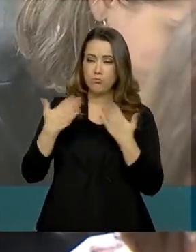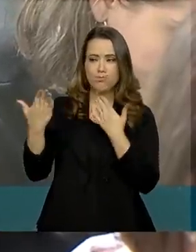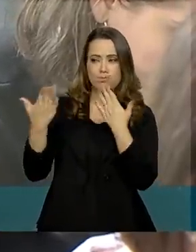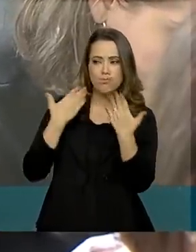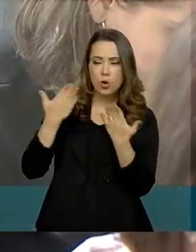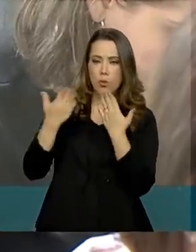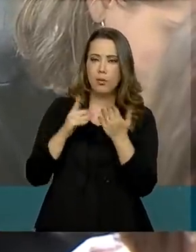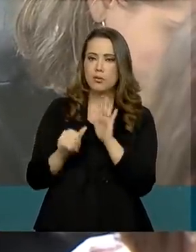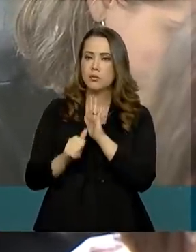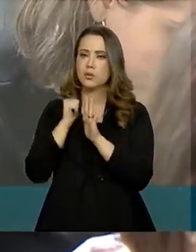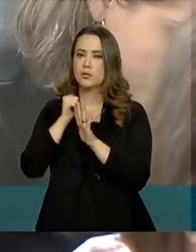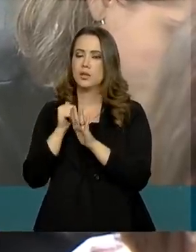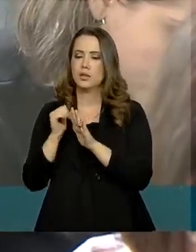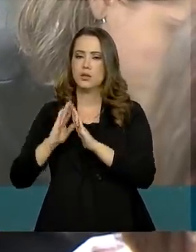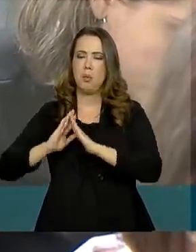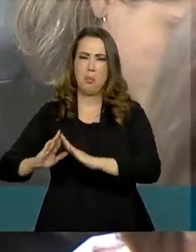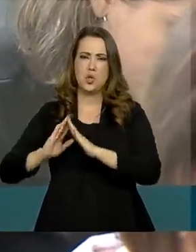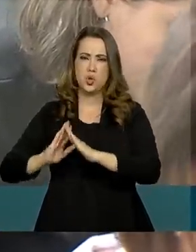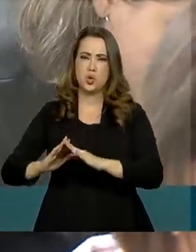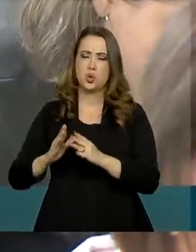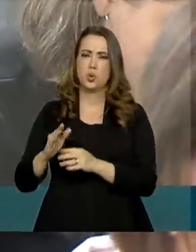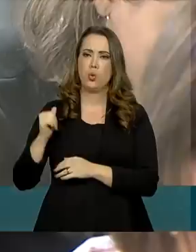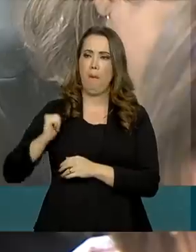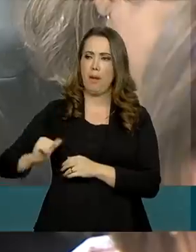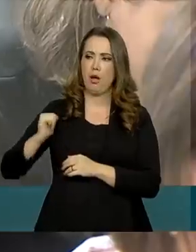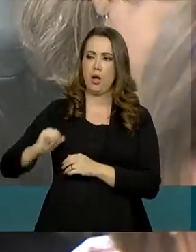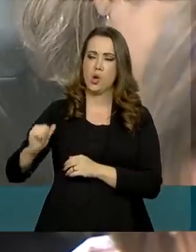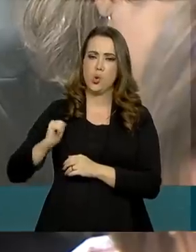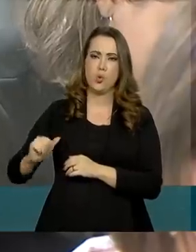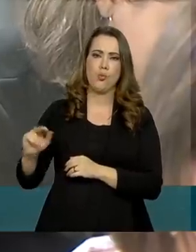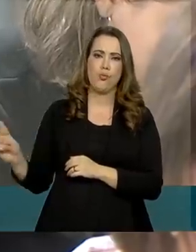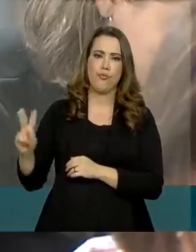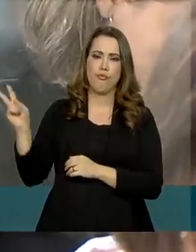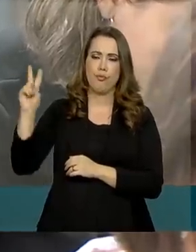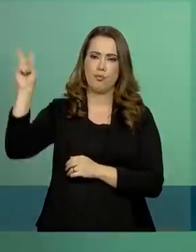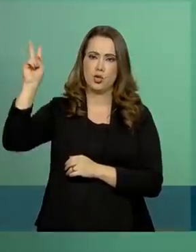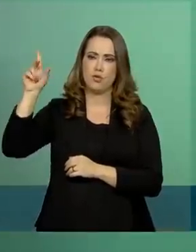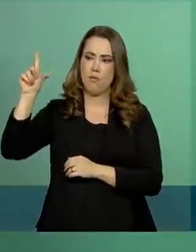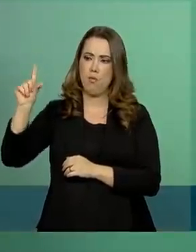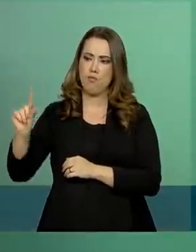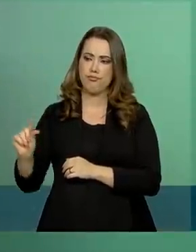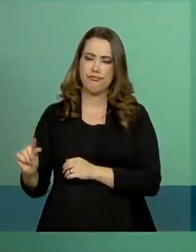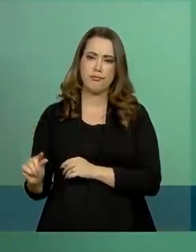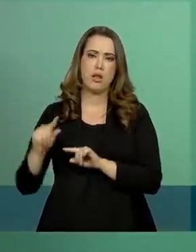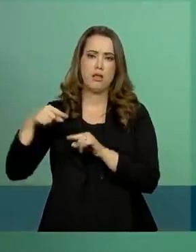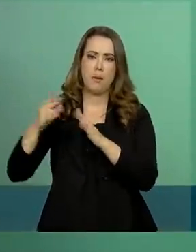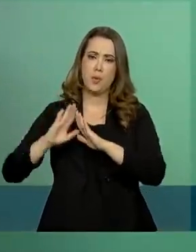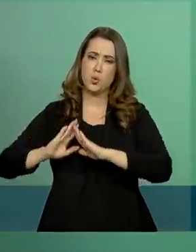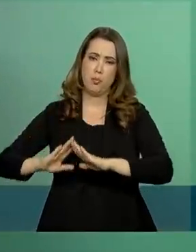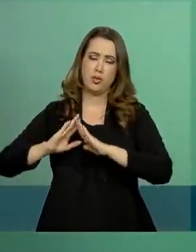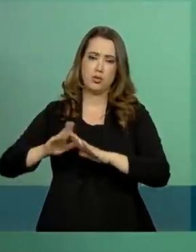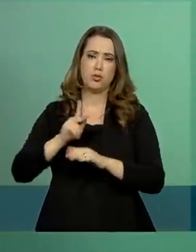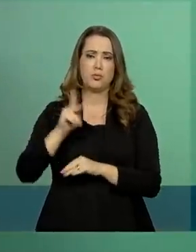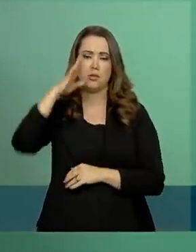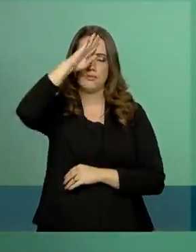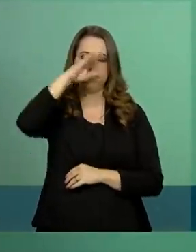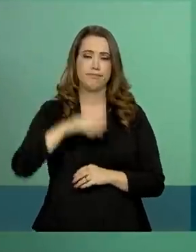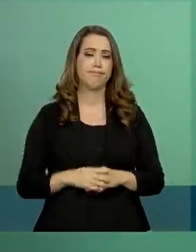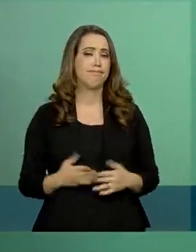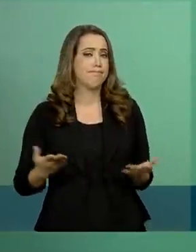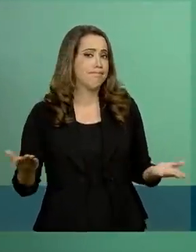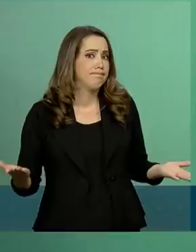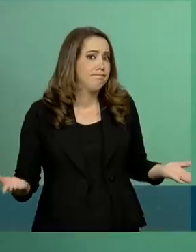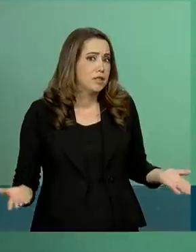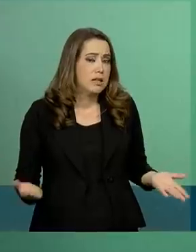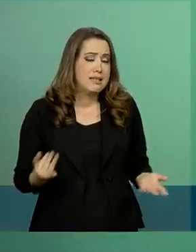primeiro que houve das ações do banco após a declaração do presidente. Olha, eu sinceramente, se foi criticado, é uma falta